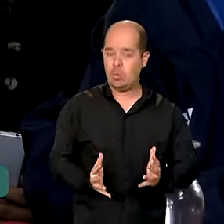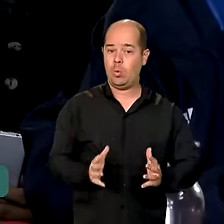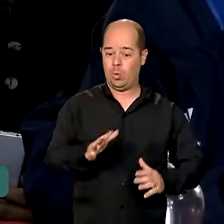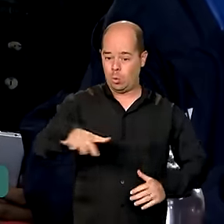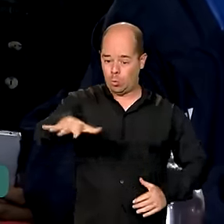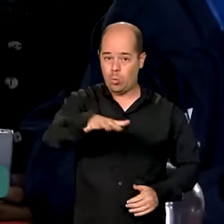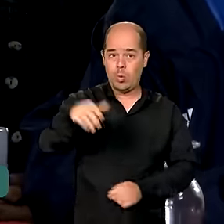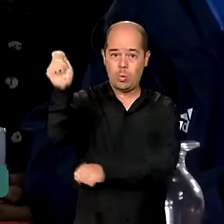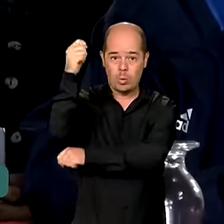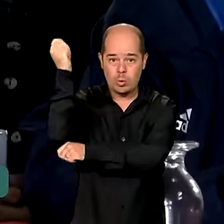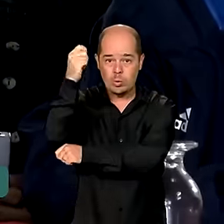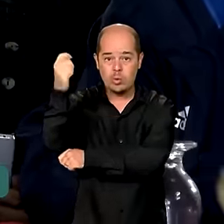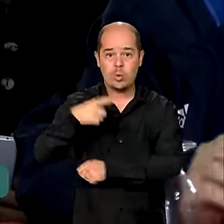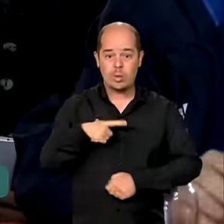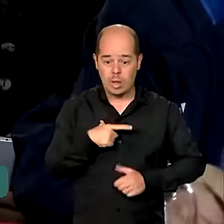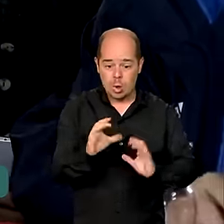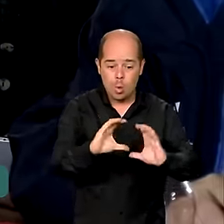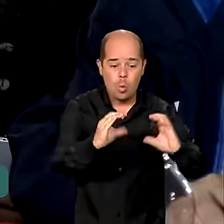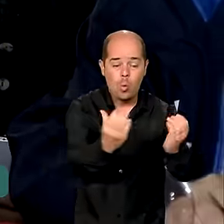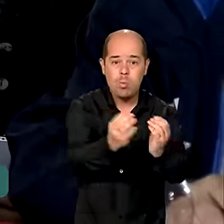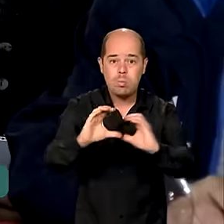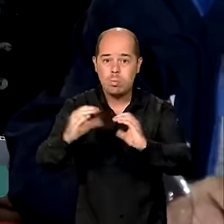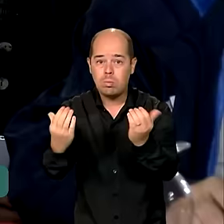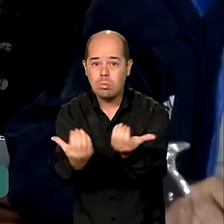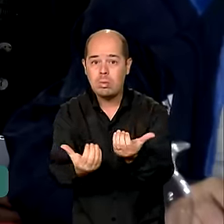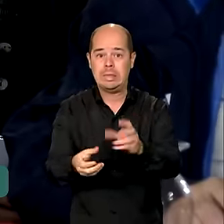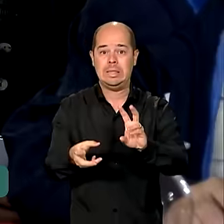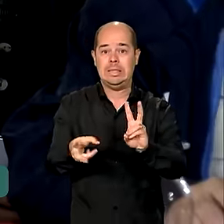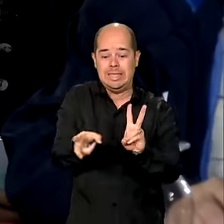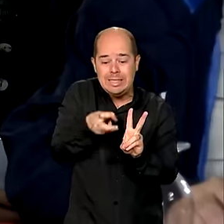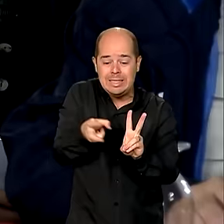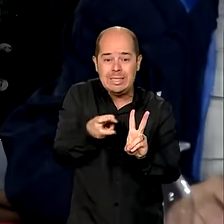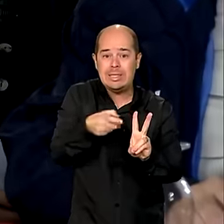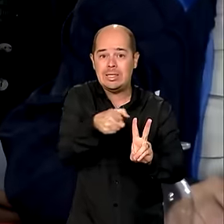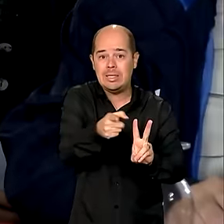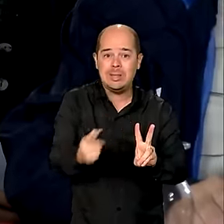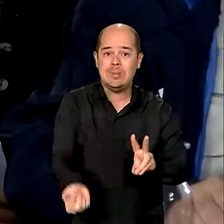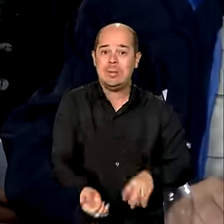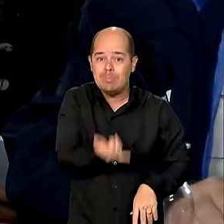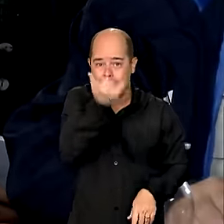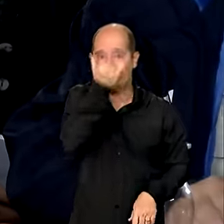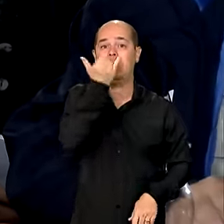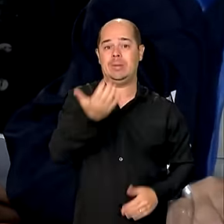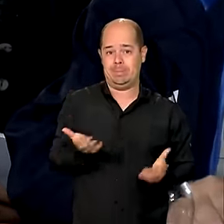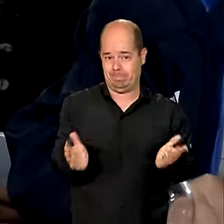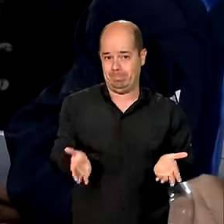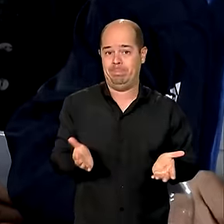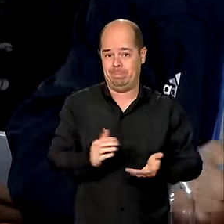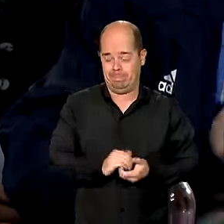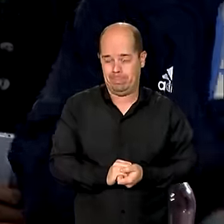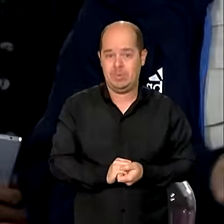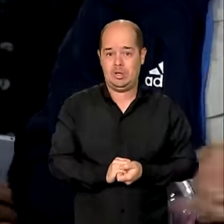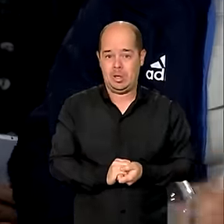pelos temporais. Nós temos um total de 9 mil famílias atingidas,